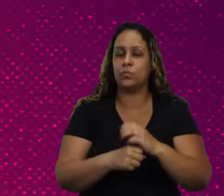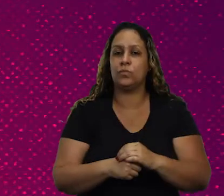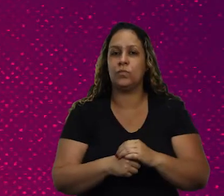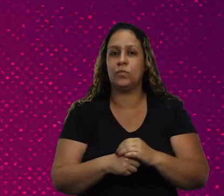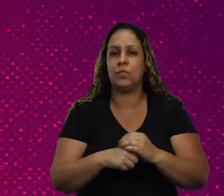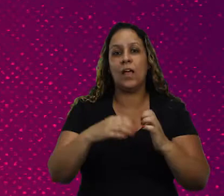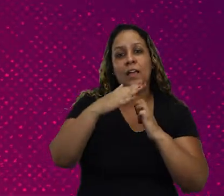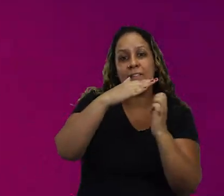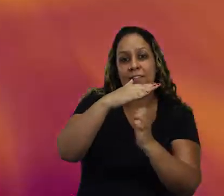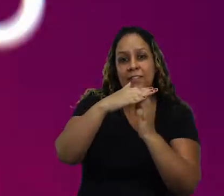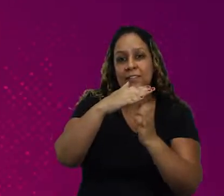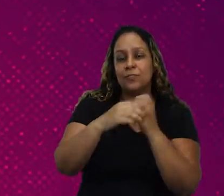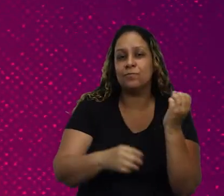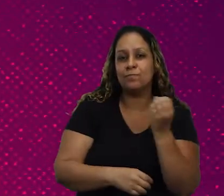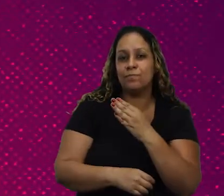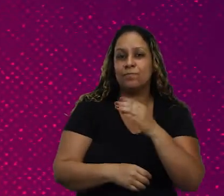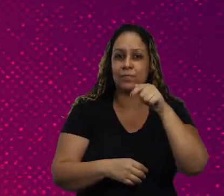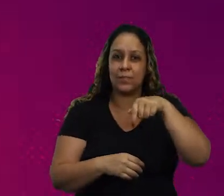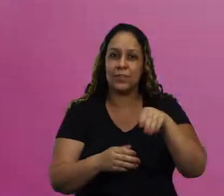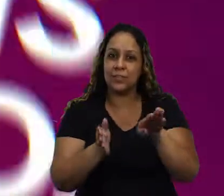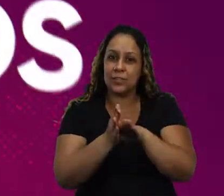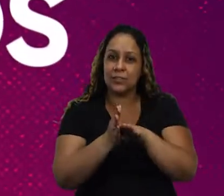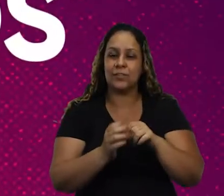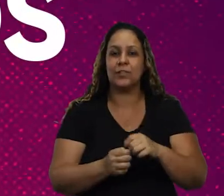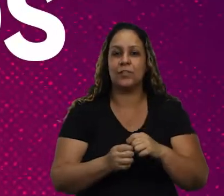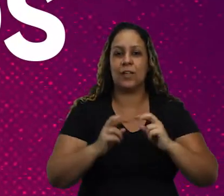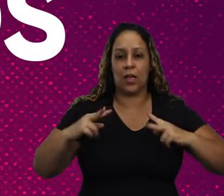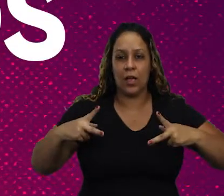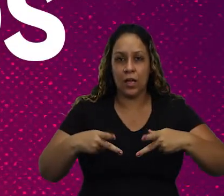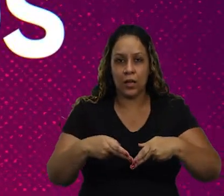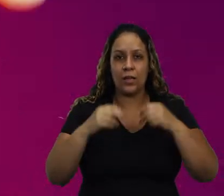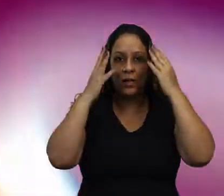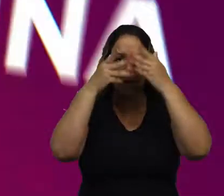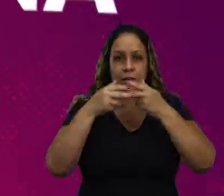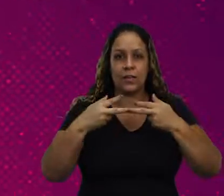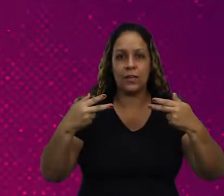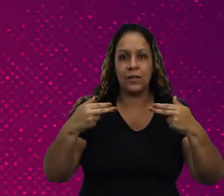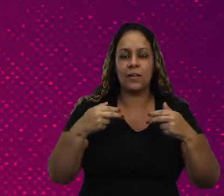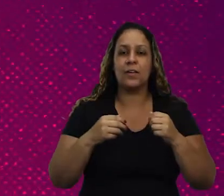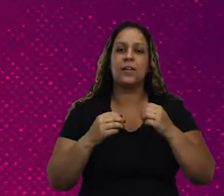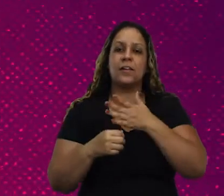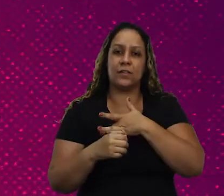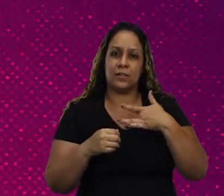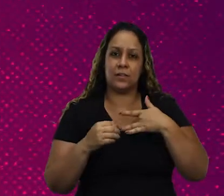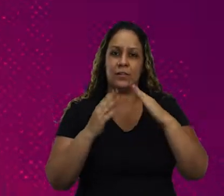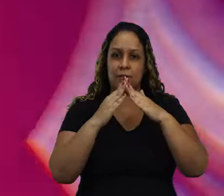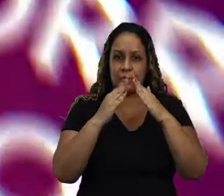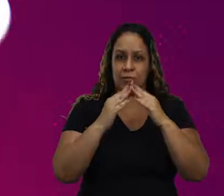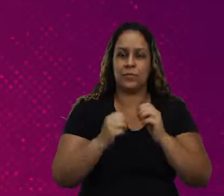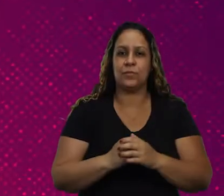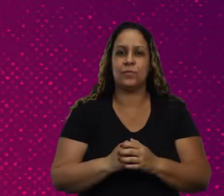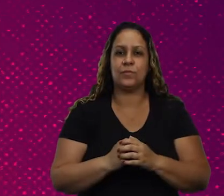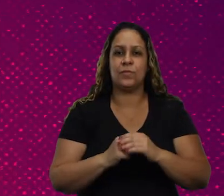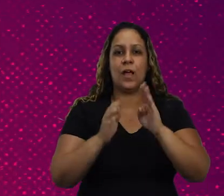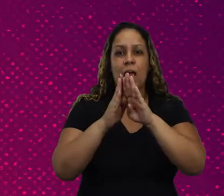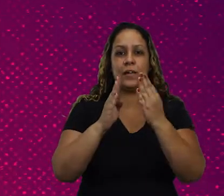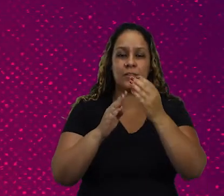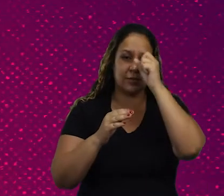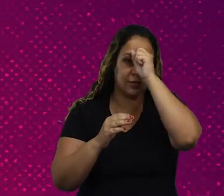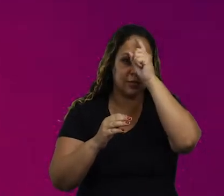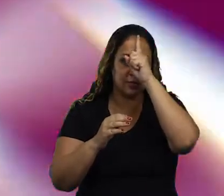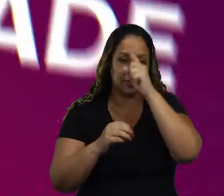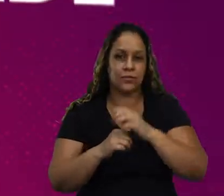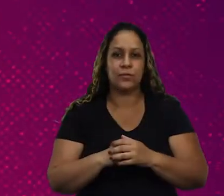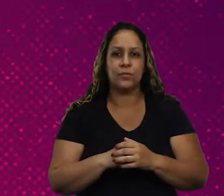Incubadora de startups. Novas empresas chegando. Castração de animais nos bairros. Saúde em casa e telemedicina. Reabertura do pronto